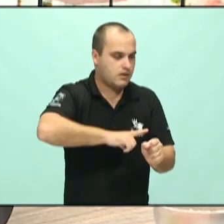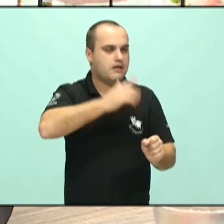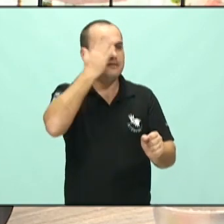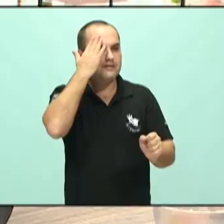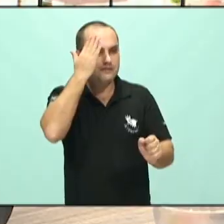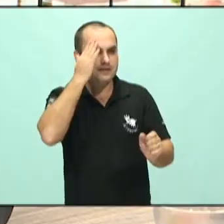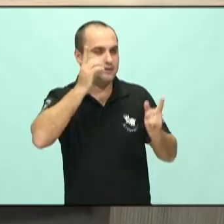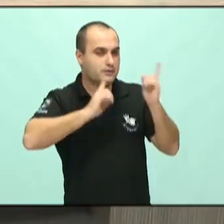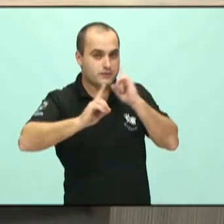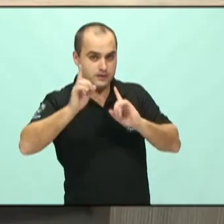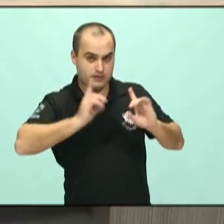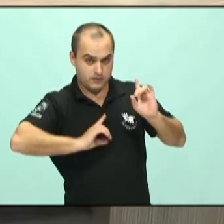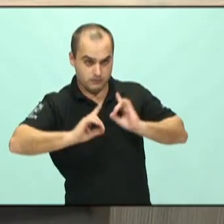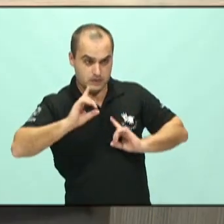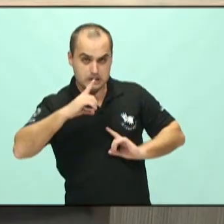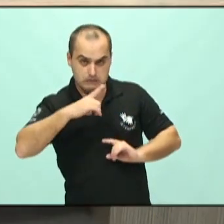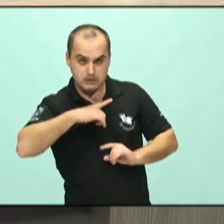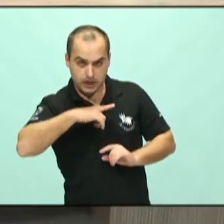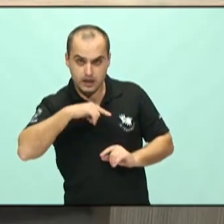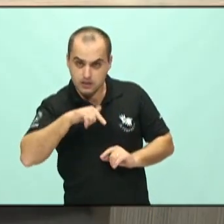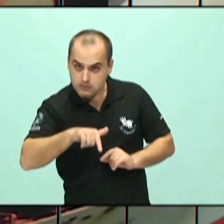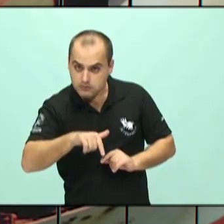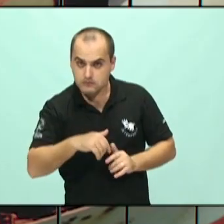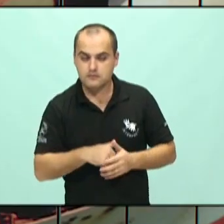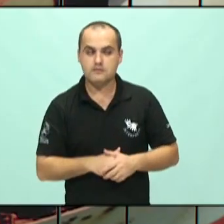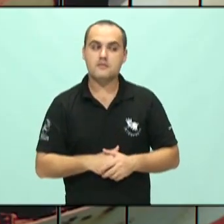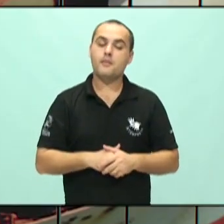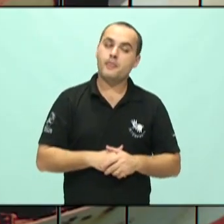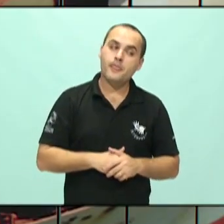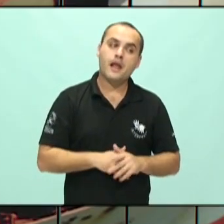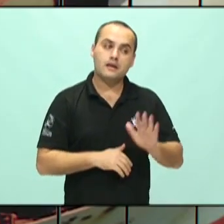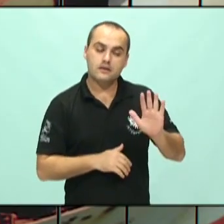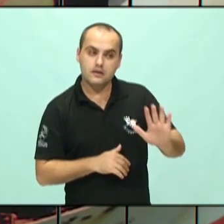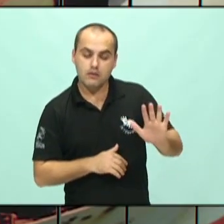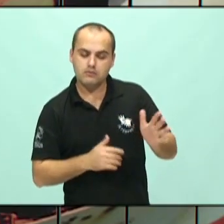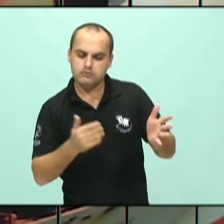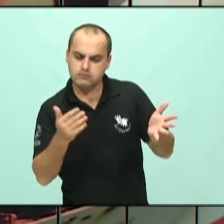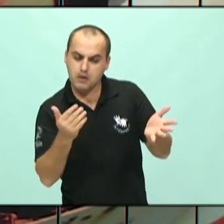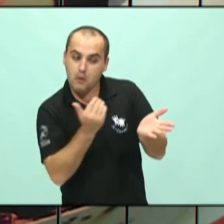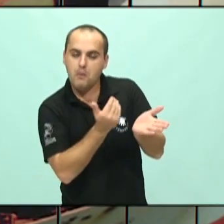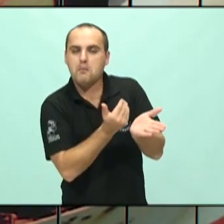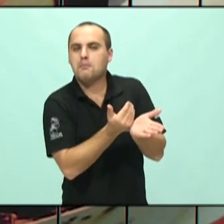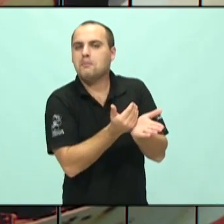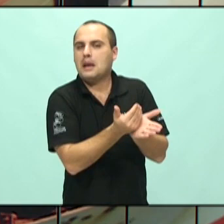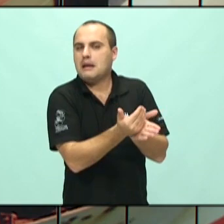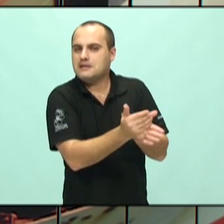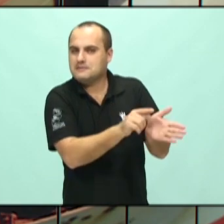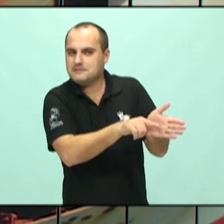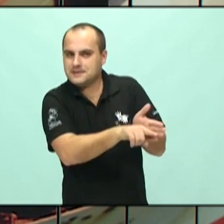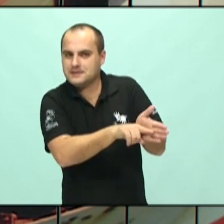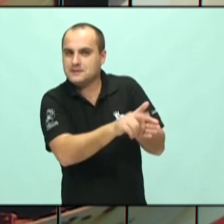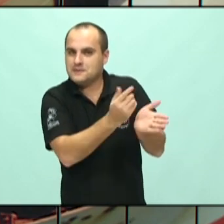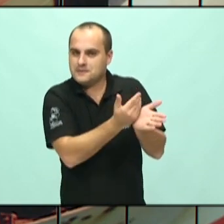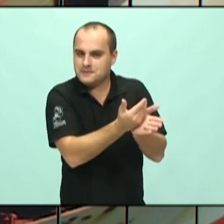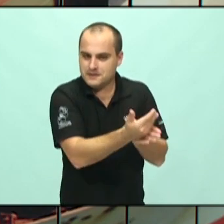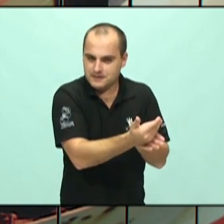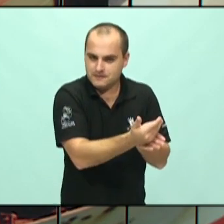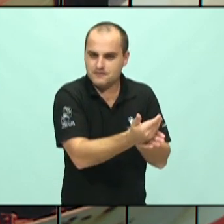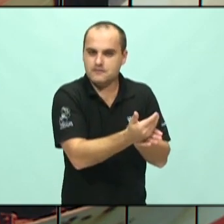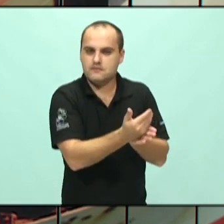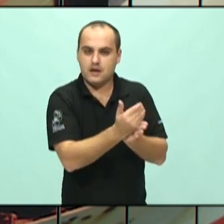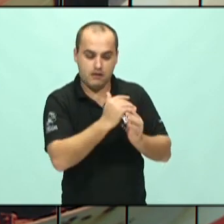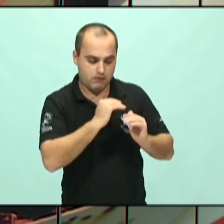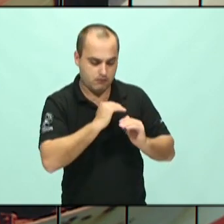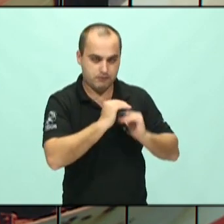Existe esse desafio? Existe essa busca, né? Quanto mais a gente avança nos estudos na